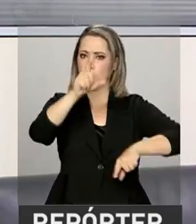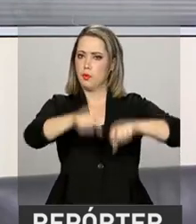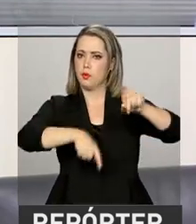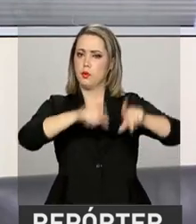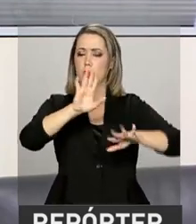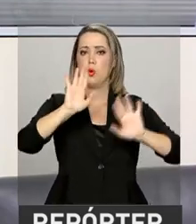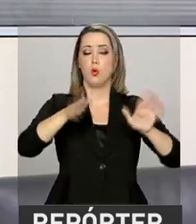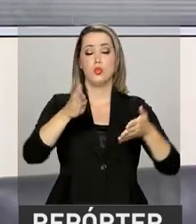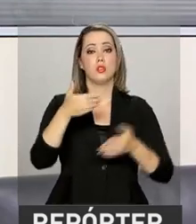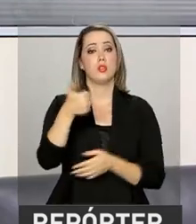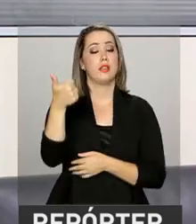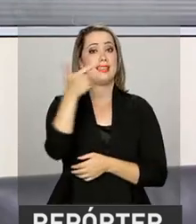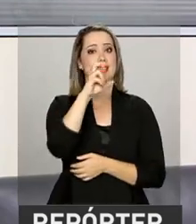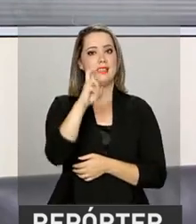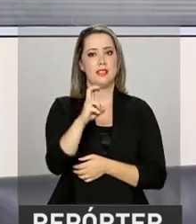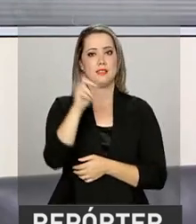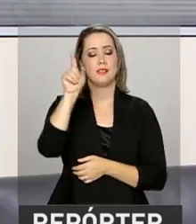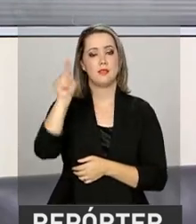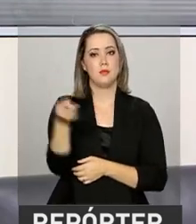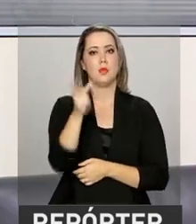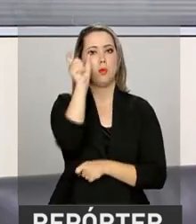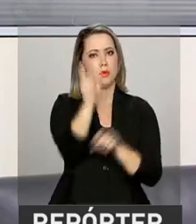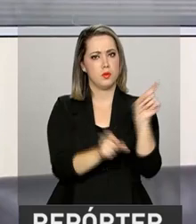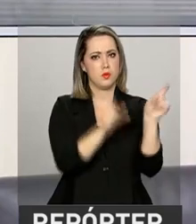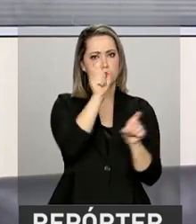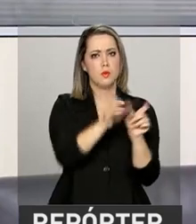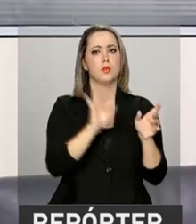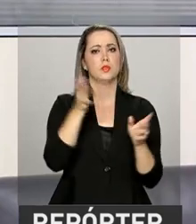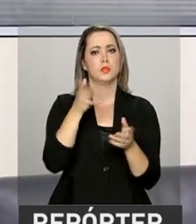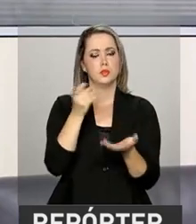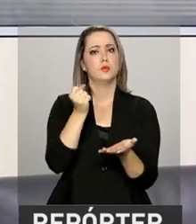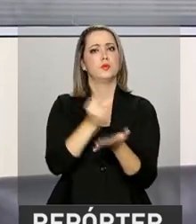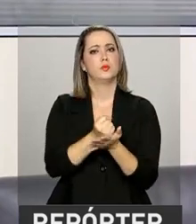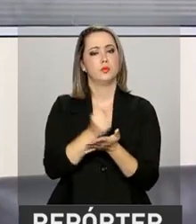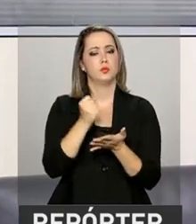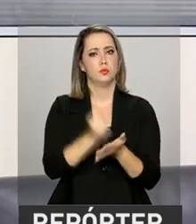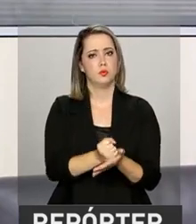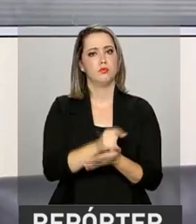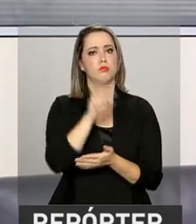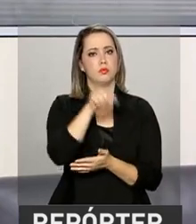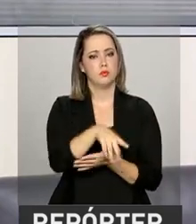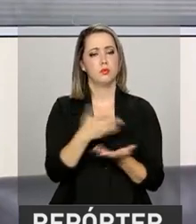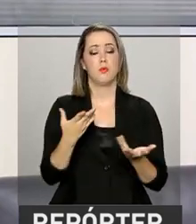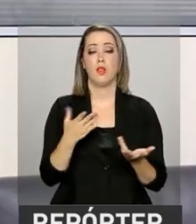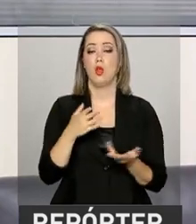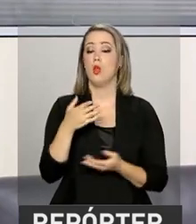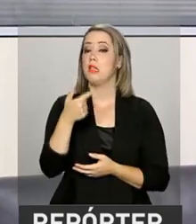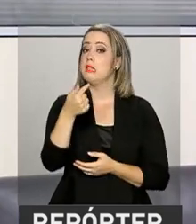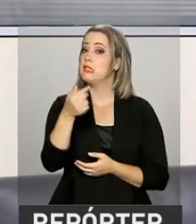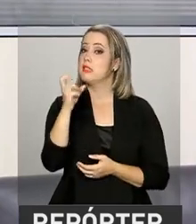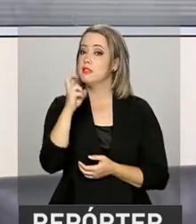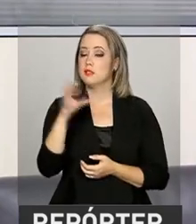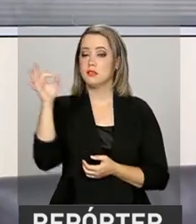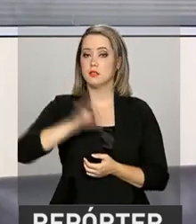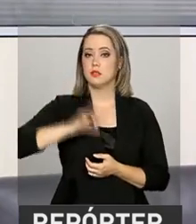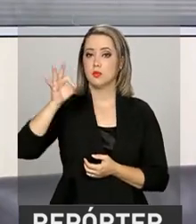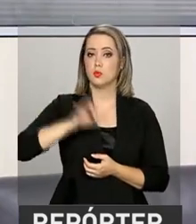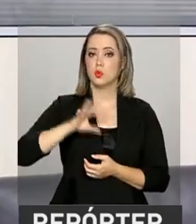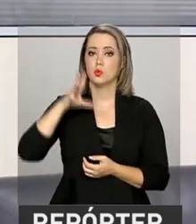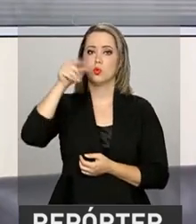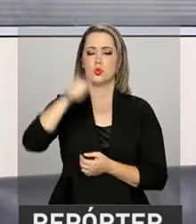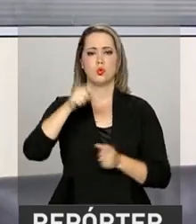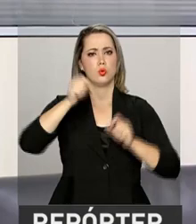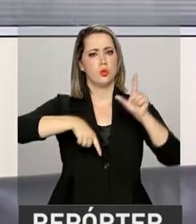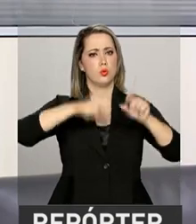15 mil produtores orgânicos registrados no cadastro. Sendo que quase 75% desses